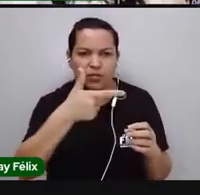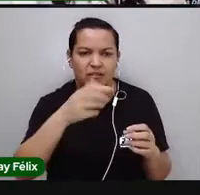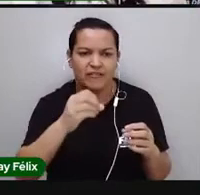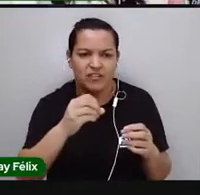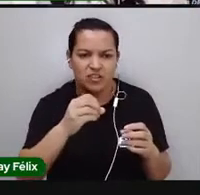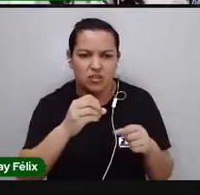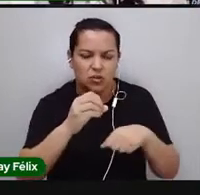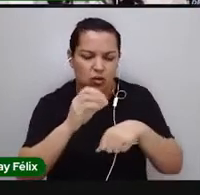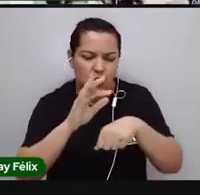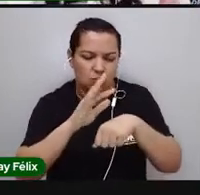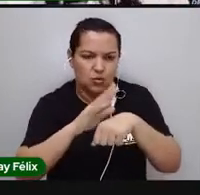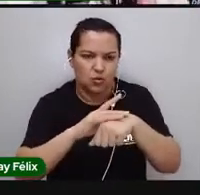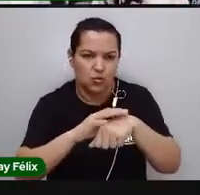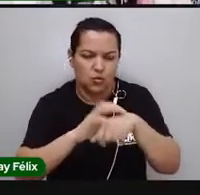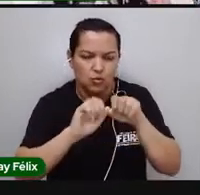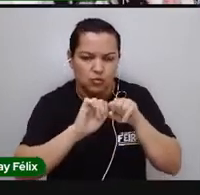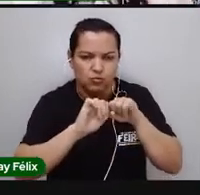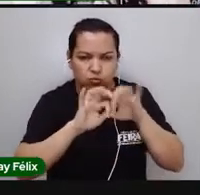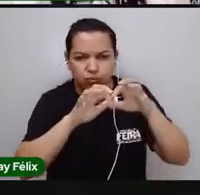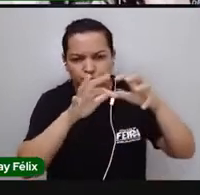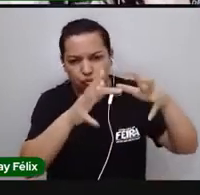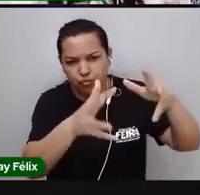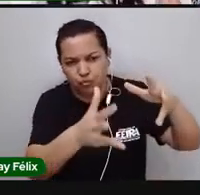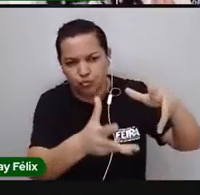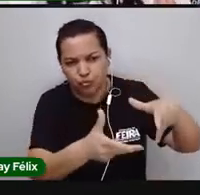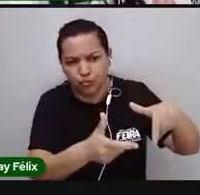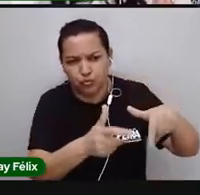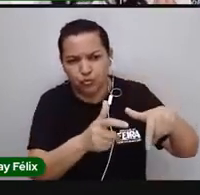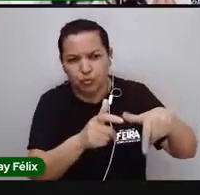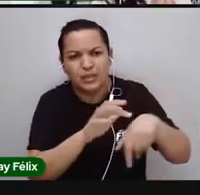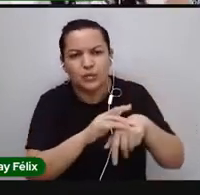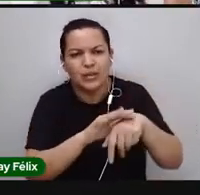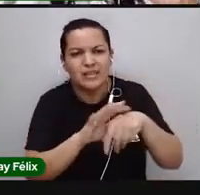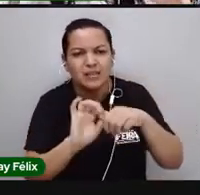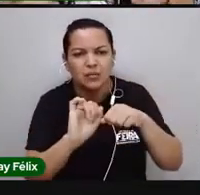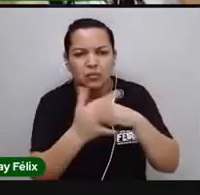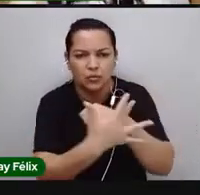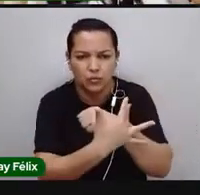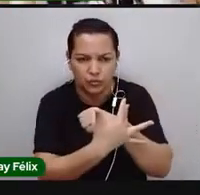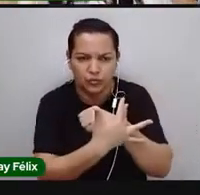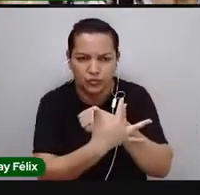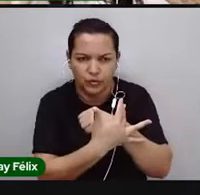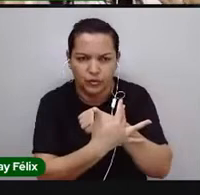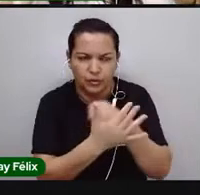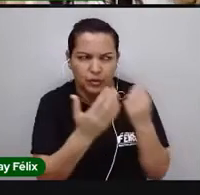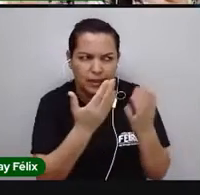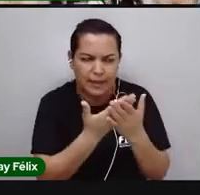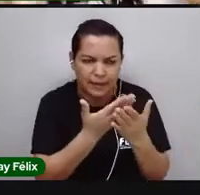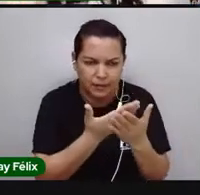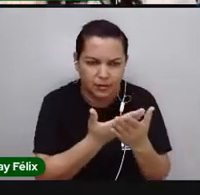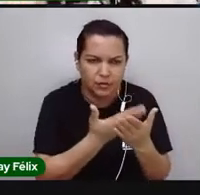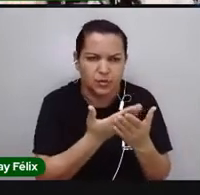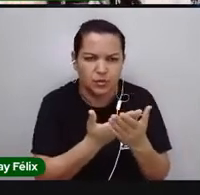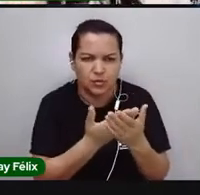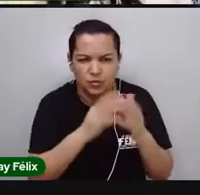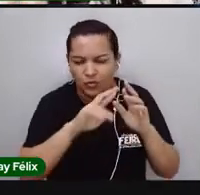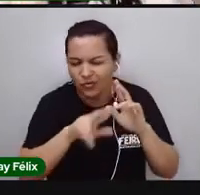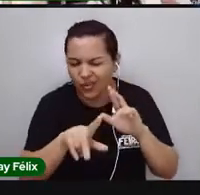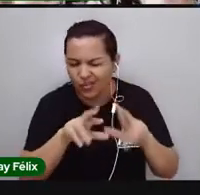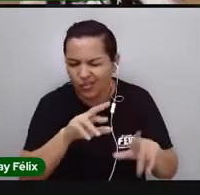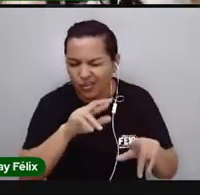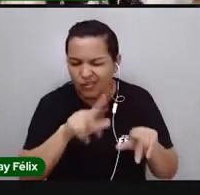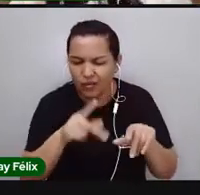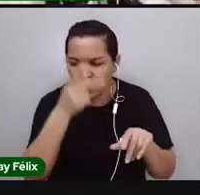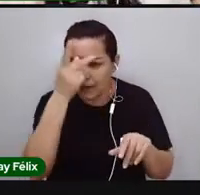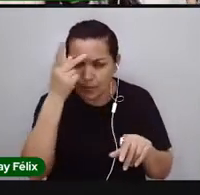pandemia, né, de covid-19, isso foi o quê? Isso foi um estudo, isso foi um respaldo de várias pessoas,